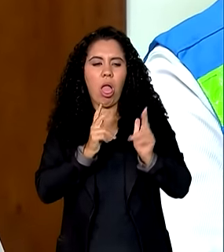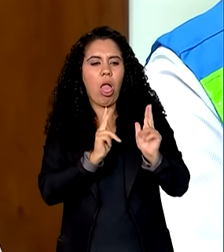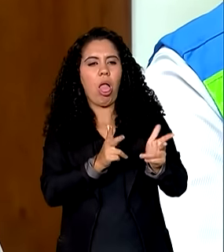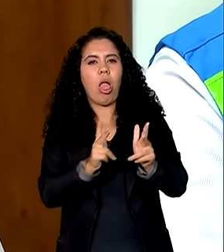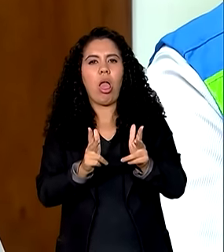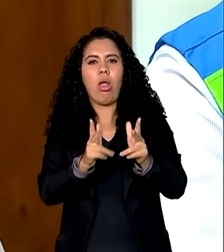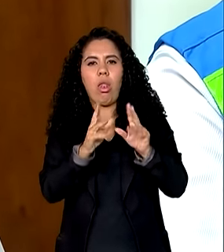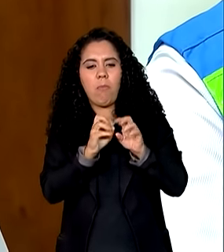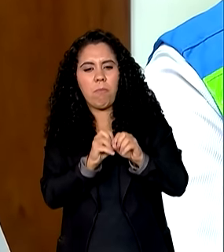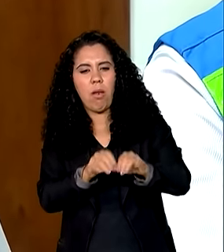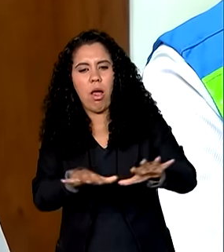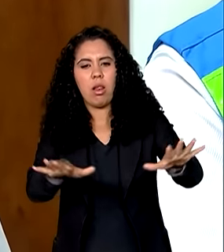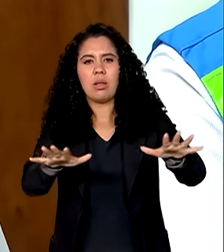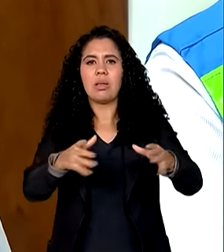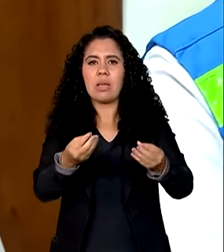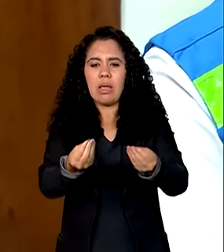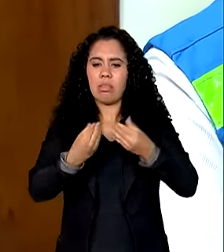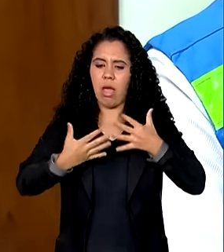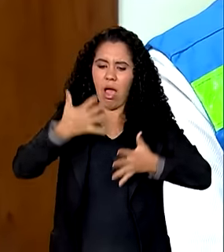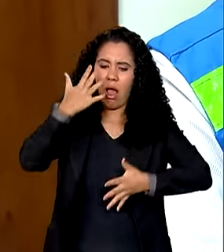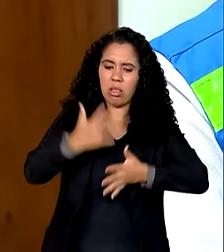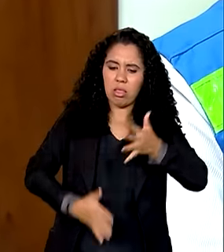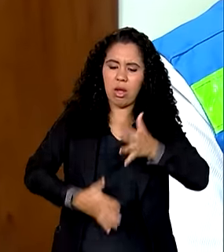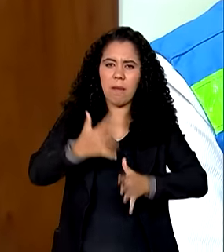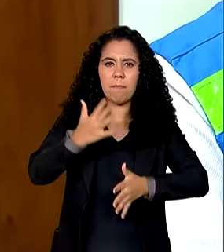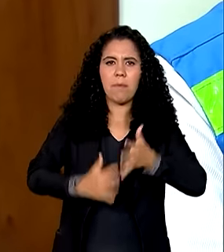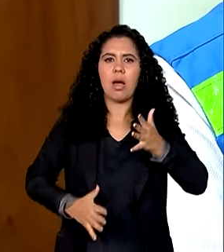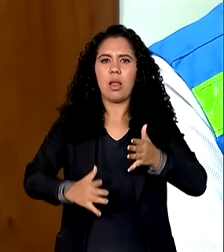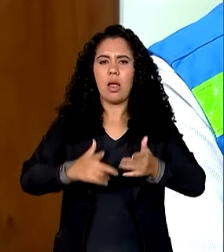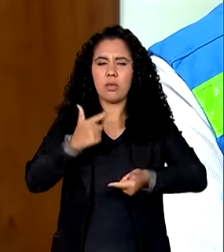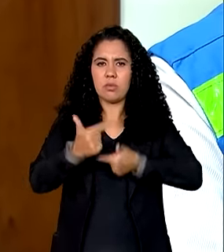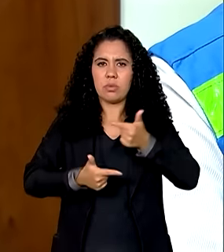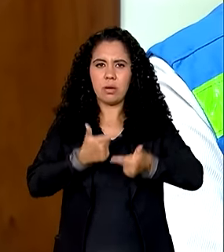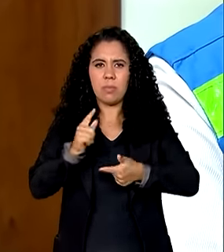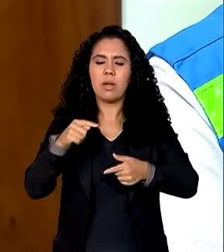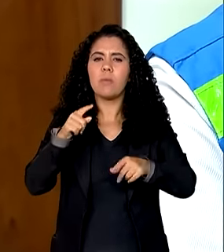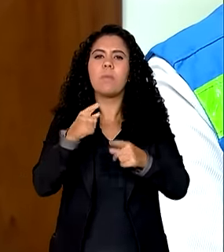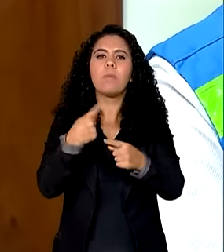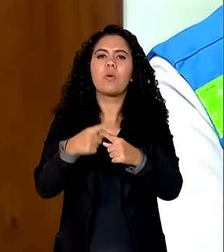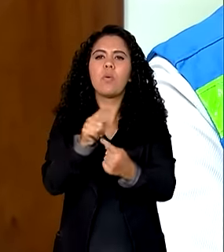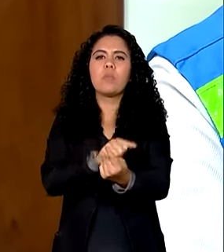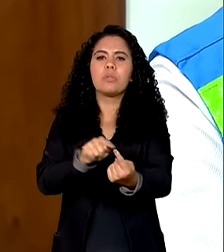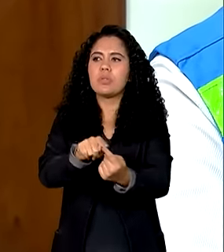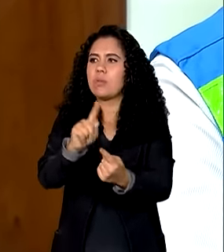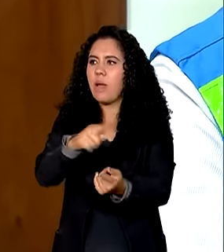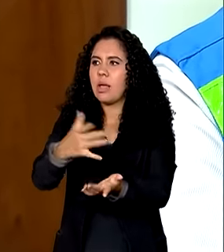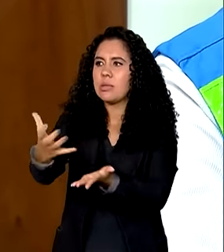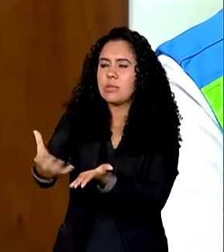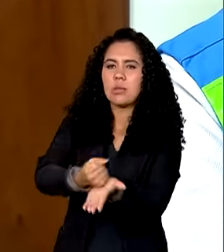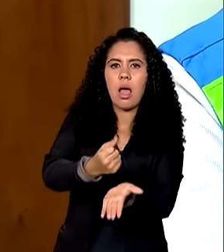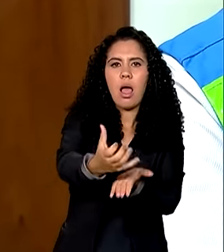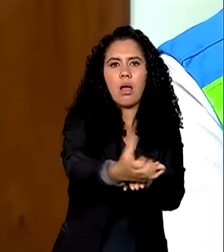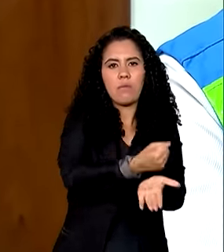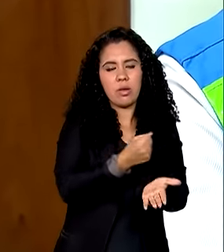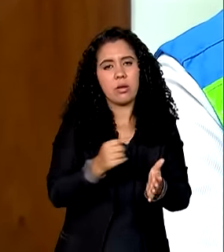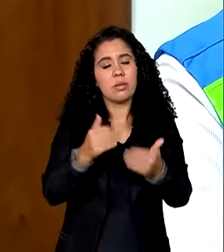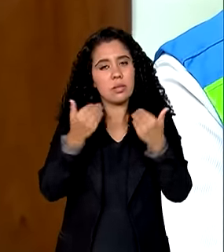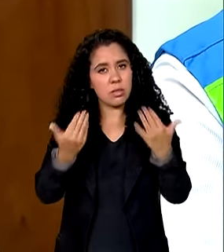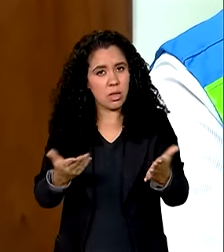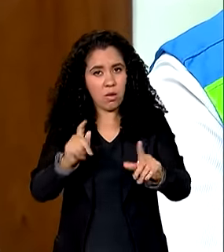atrapalhando esse trabalho tão importante que no fim das contas é um trabalho para salvar a das pessoas então o ministro Pimenta é exatamente isso são